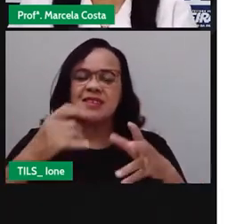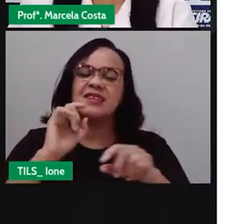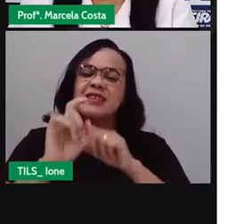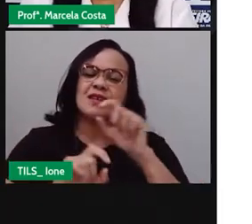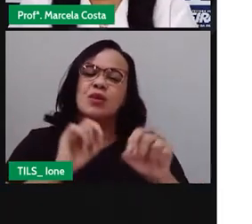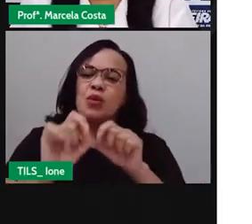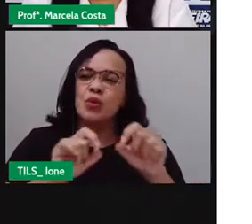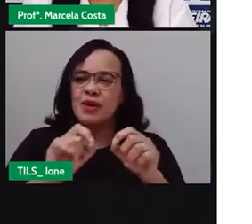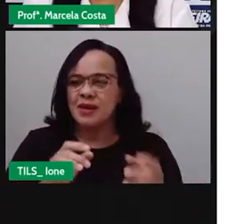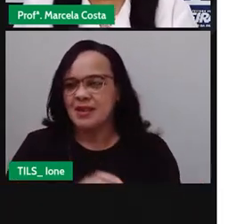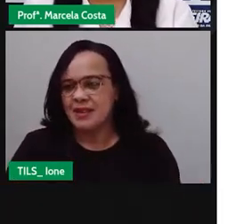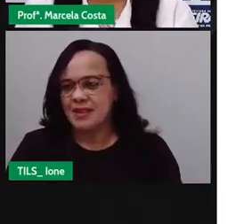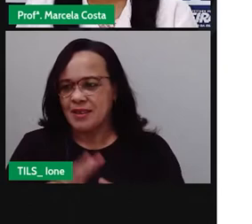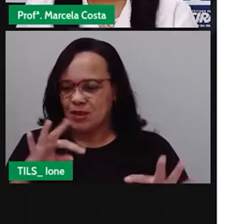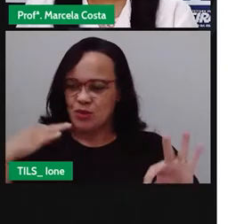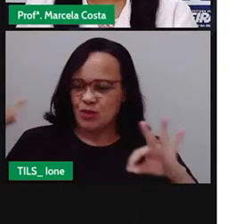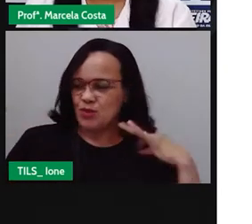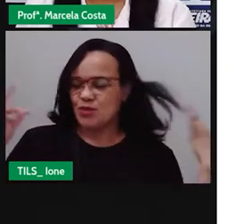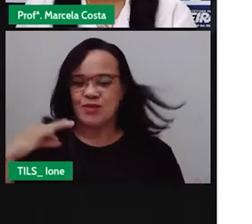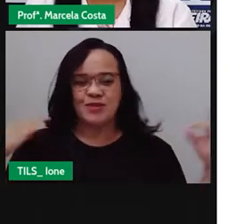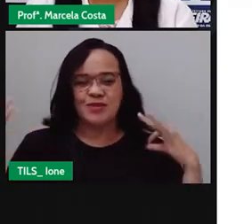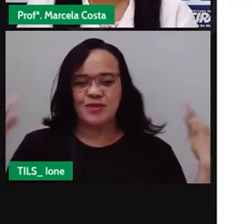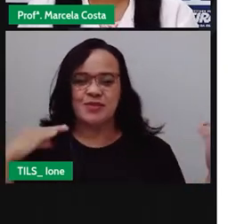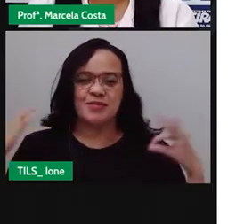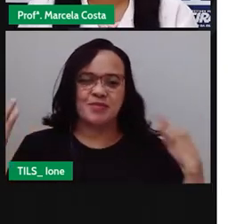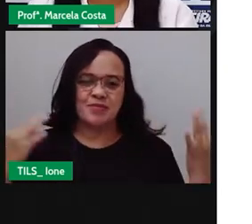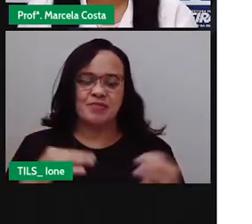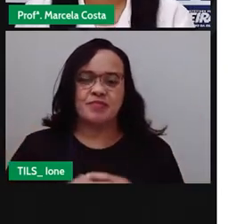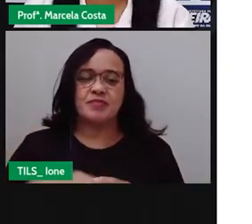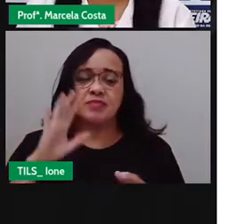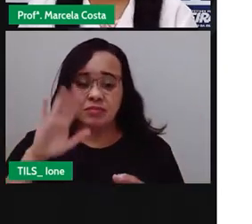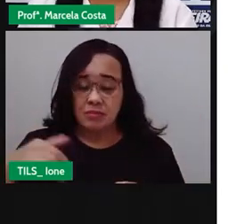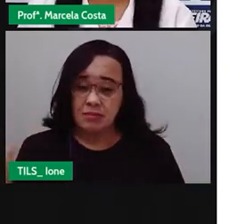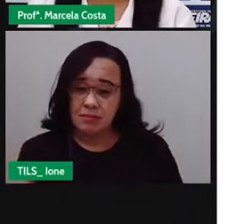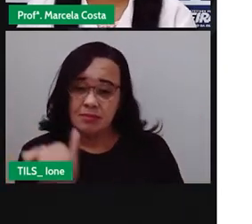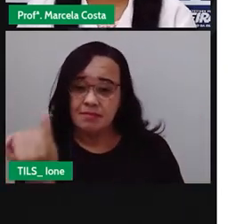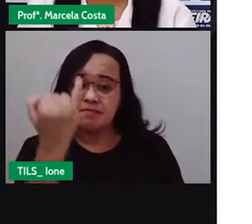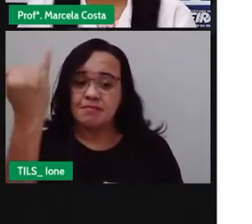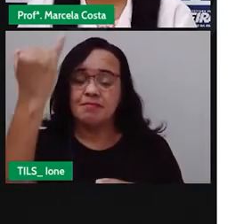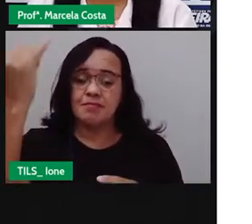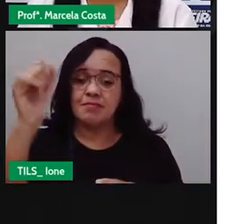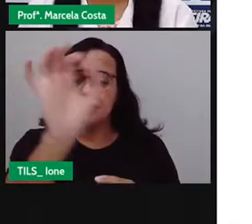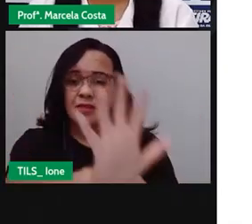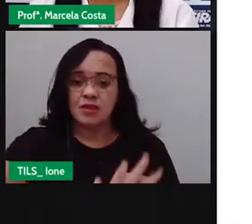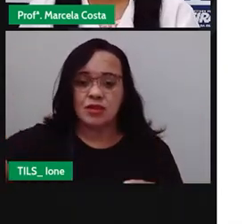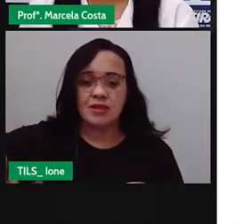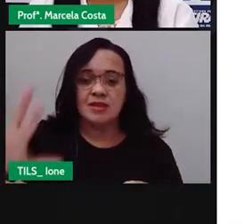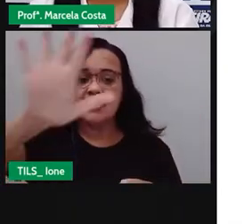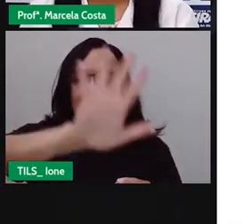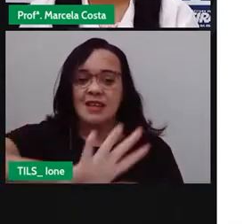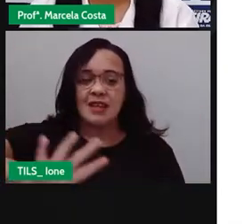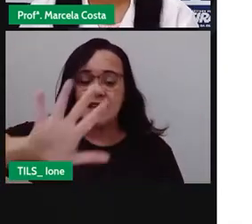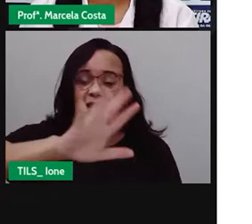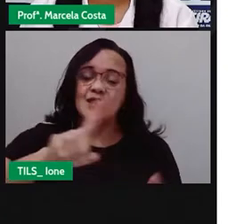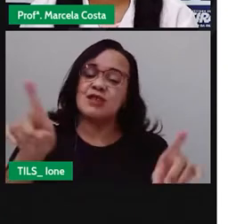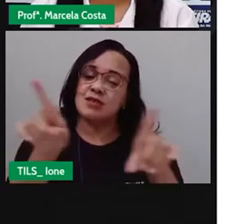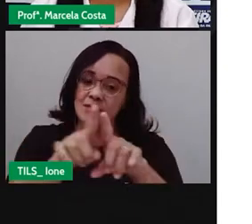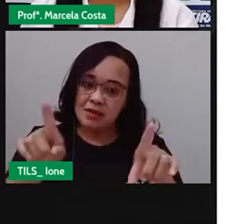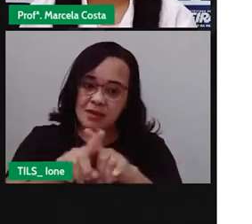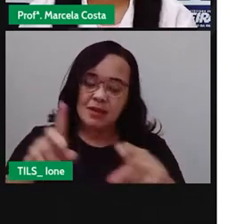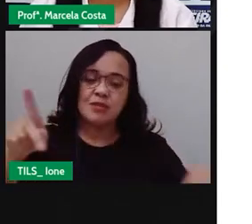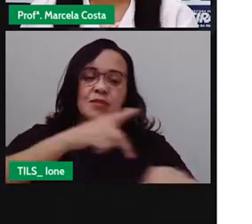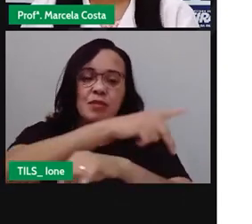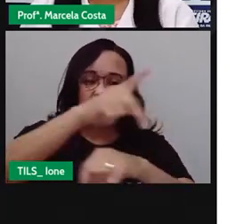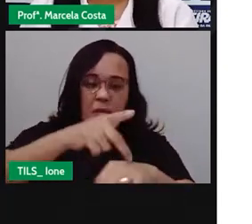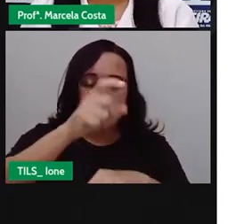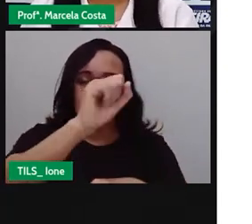o turismo, ele é muito importante para a nossa região, para o país e aqui para a